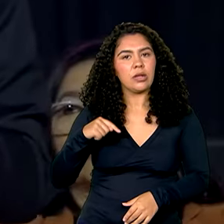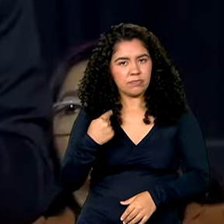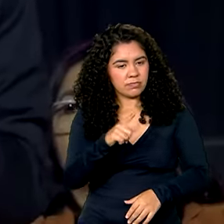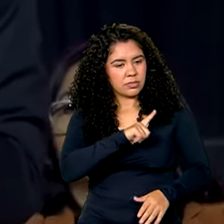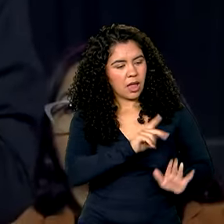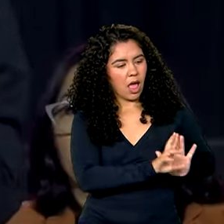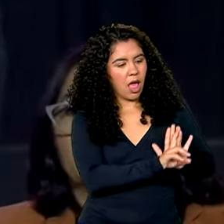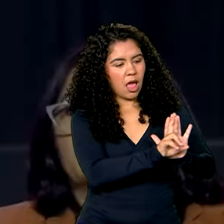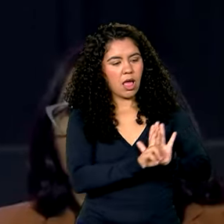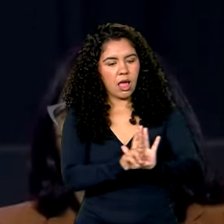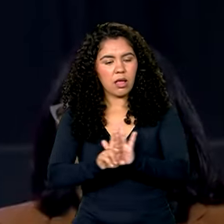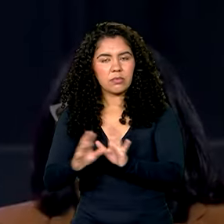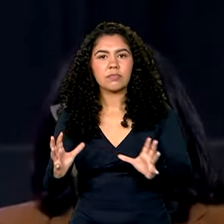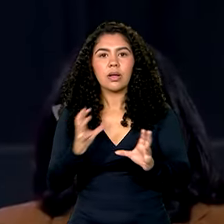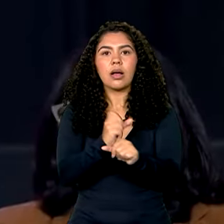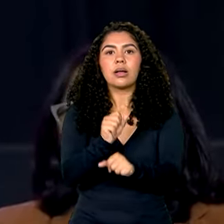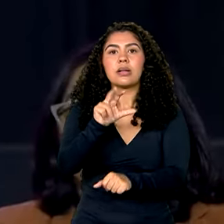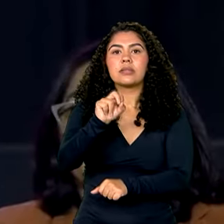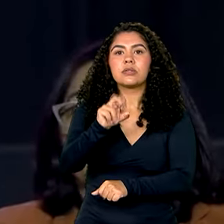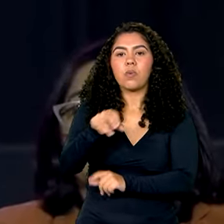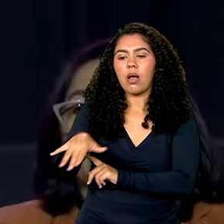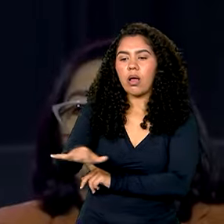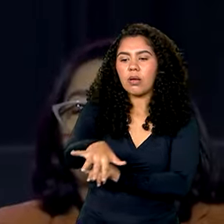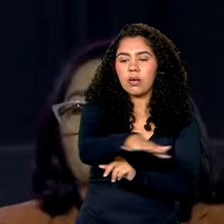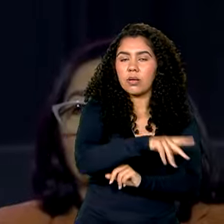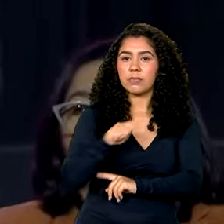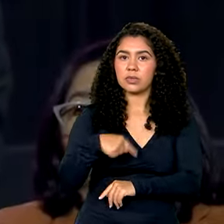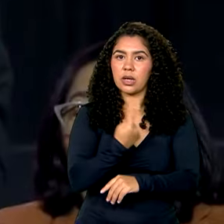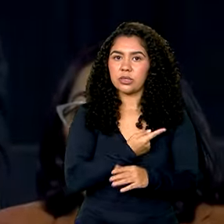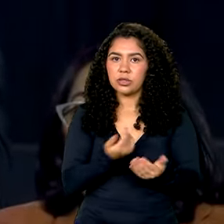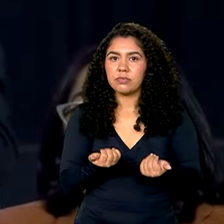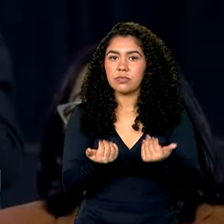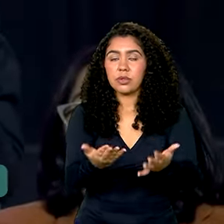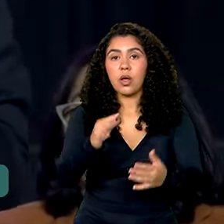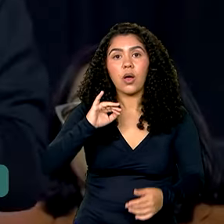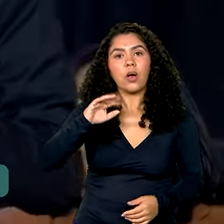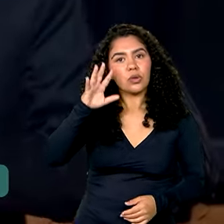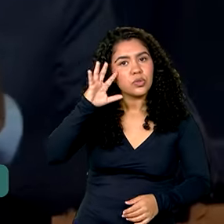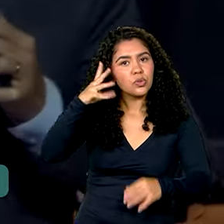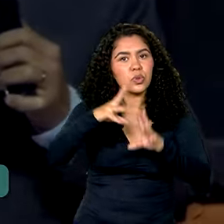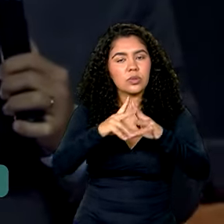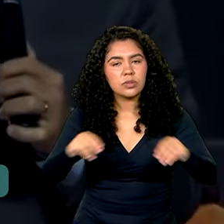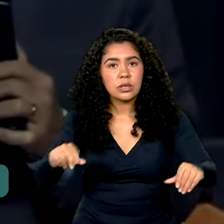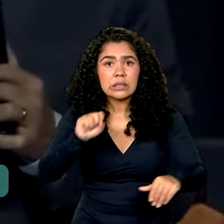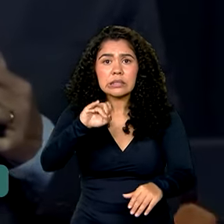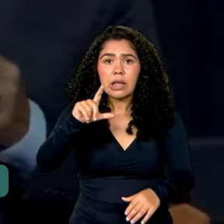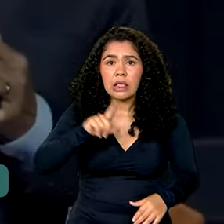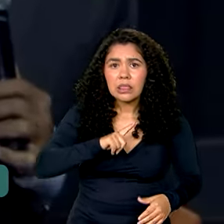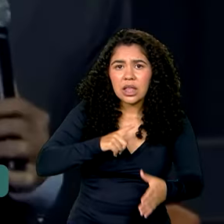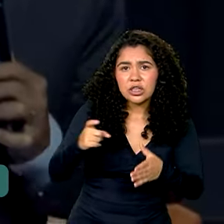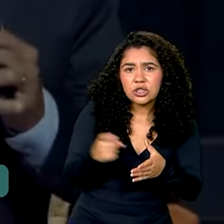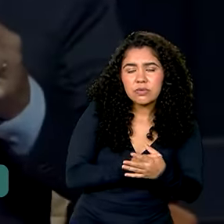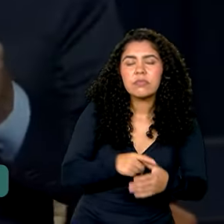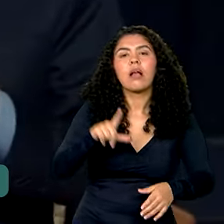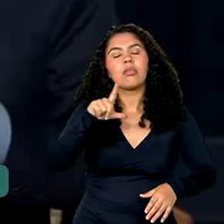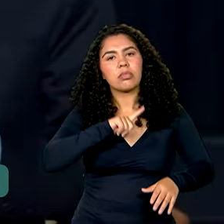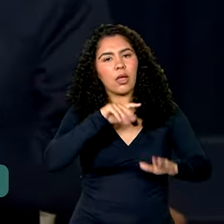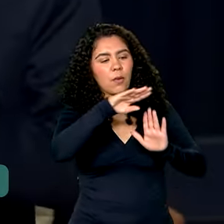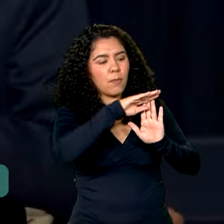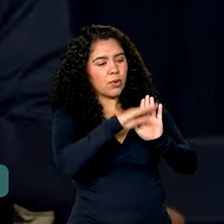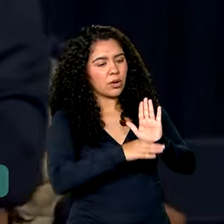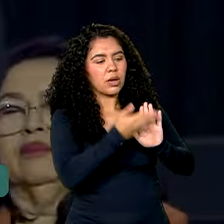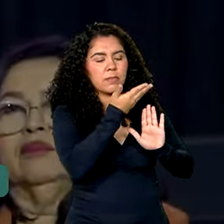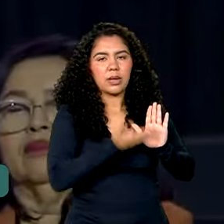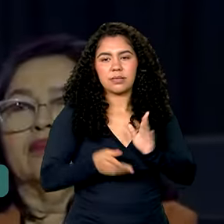cerca de 50 áreas, para a gente dar solução. É alguém que está endividado, tem o Desenrola Brasil para poder